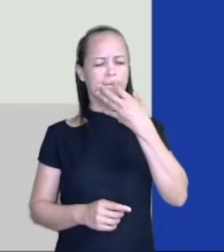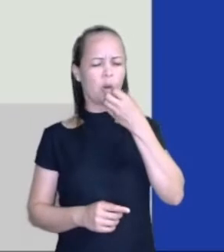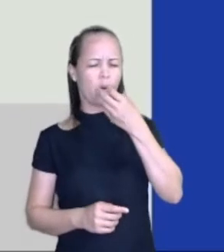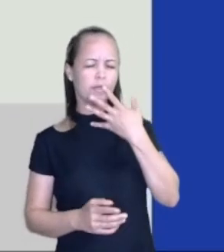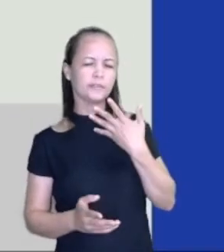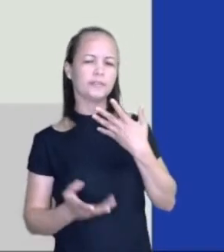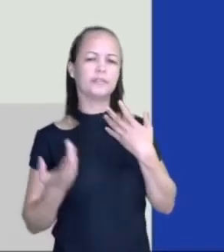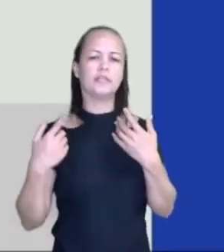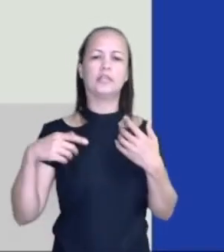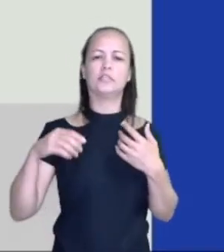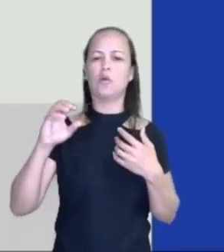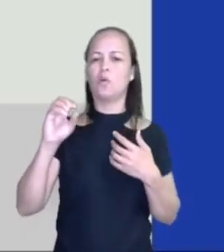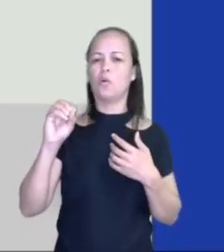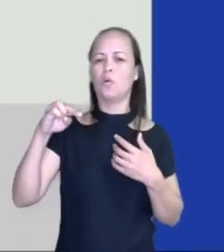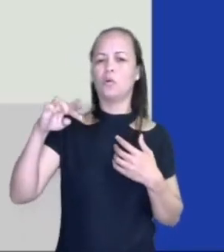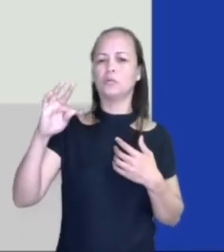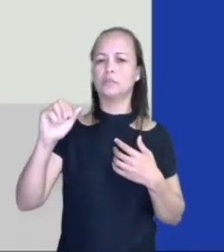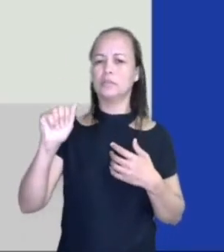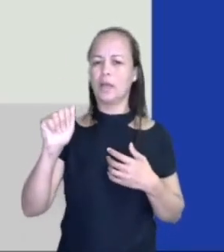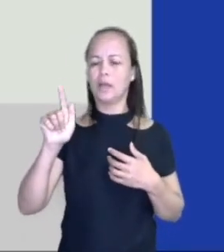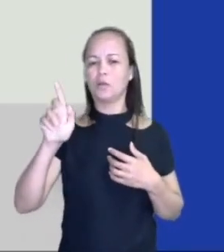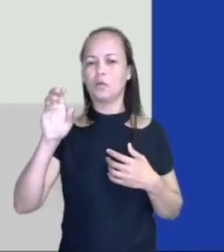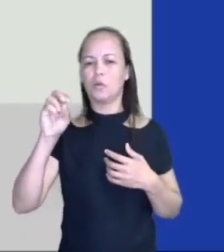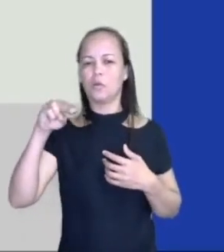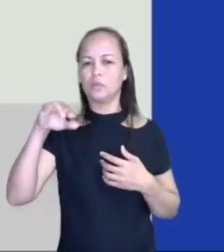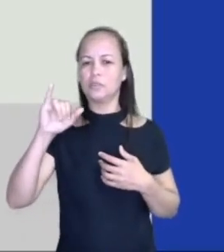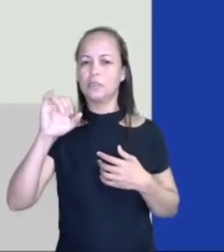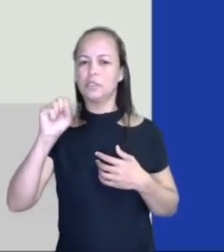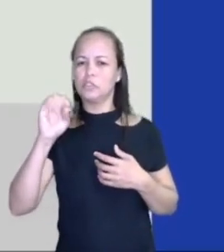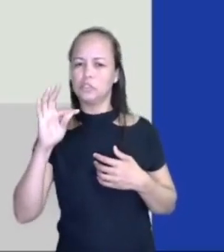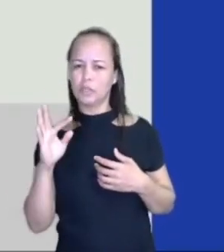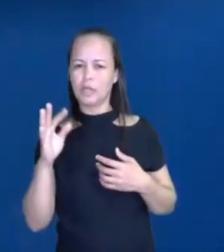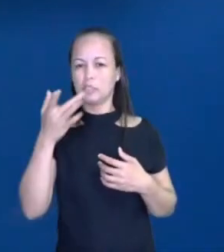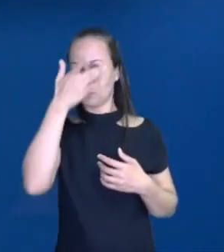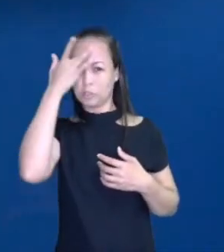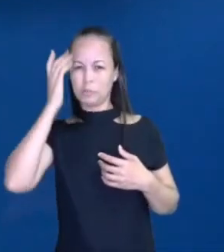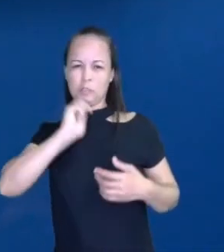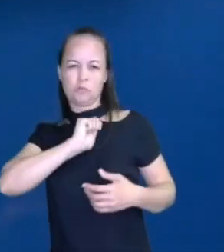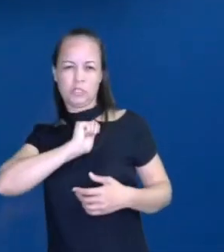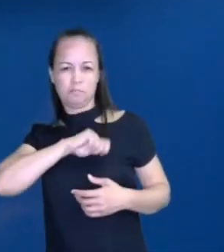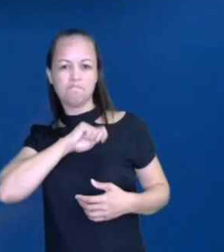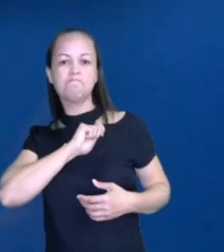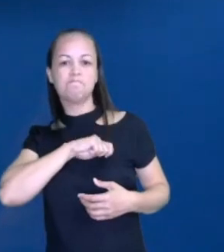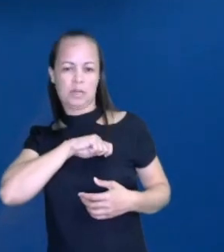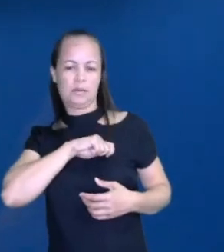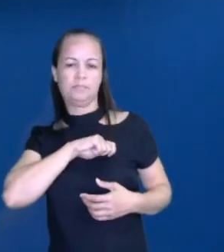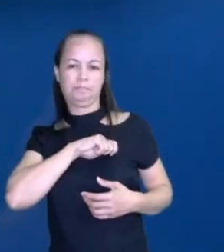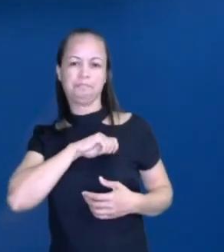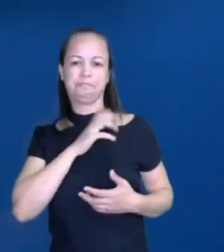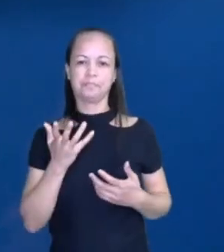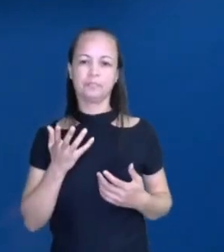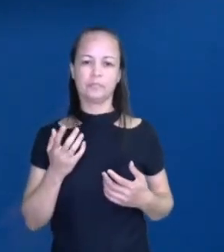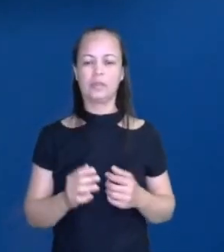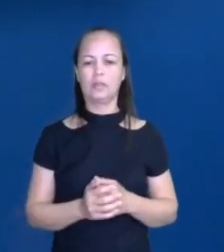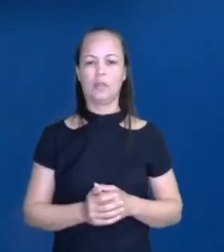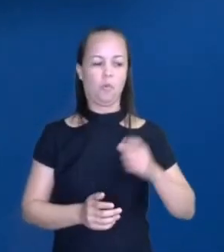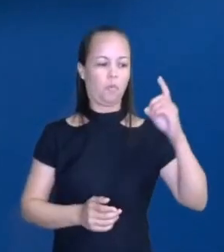os vilões da tua história. Mas vamos saber mais um pouquinho, porque não só tem isso, não.